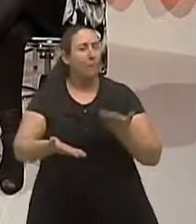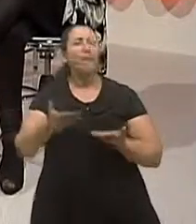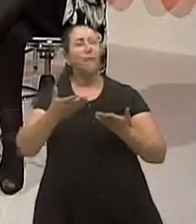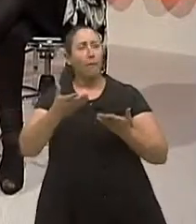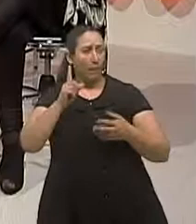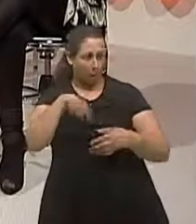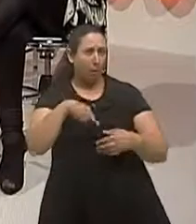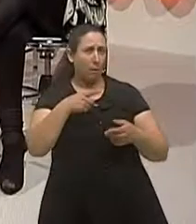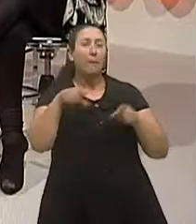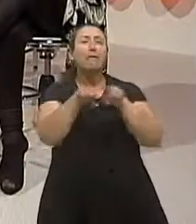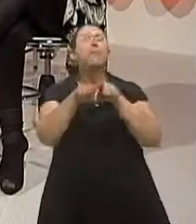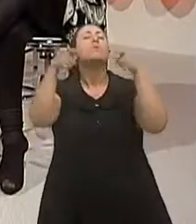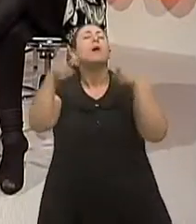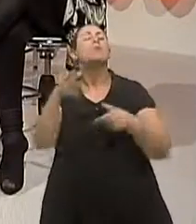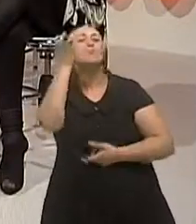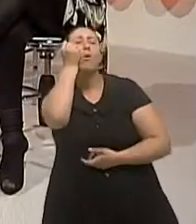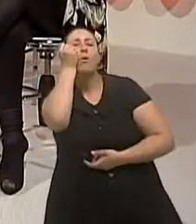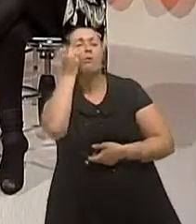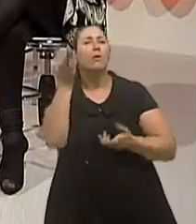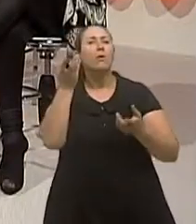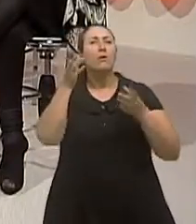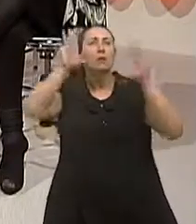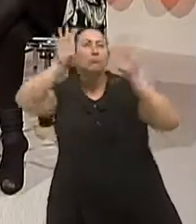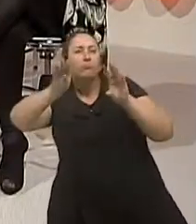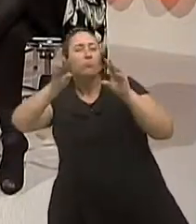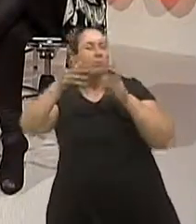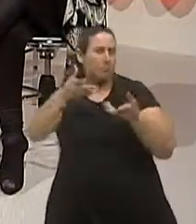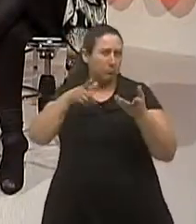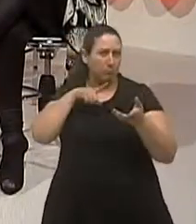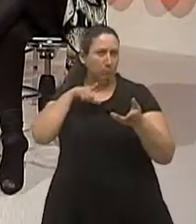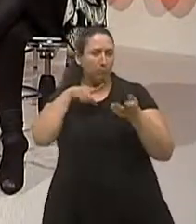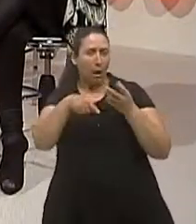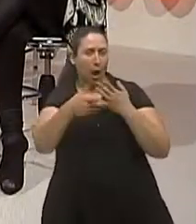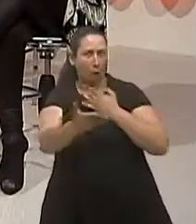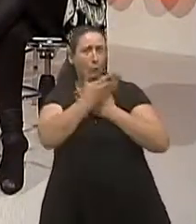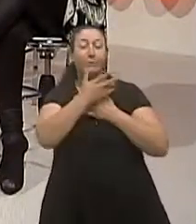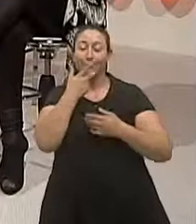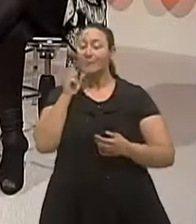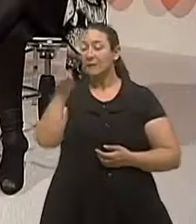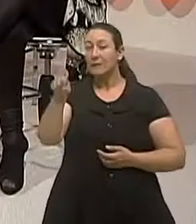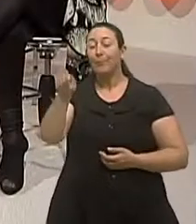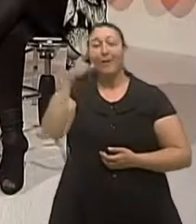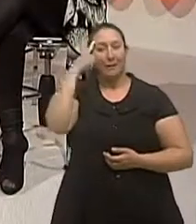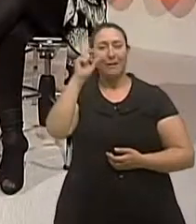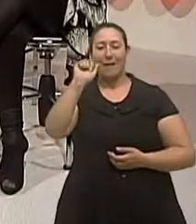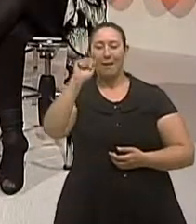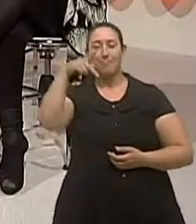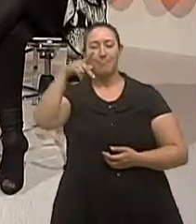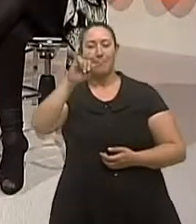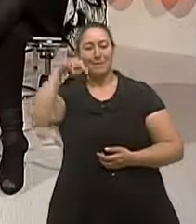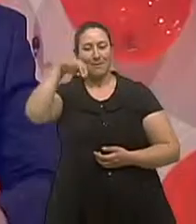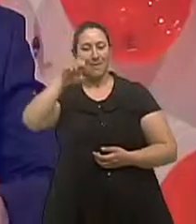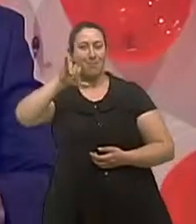Ambiente do sono também influencia, doutor? Com certeza. Na verdade, assim, o que eu falo é que o ronca e a apneia é um monte de coisa